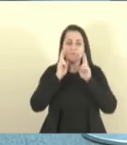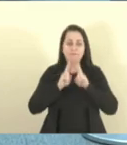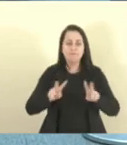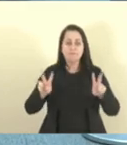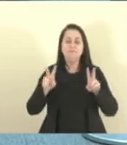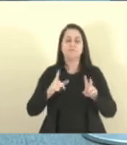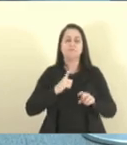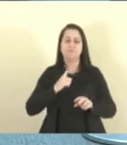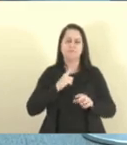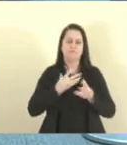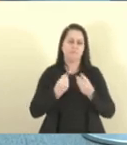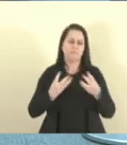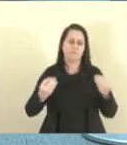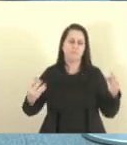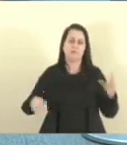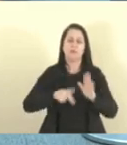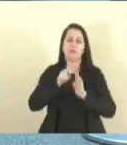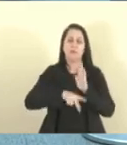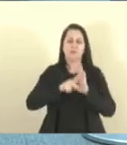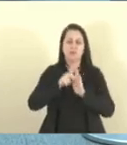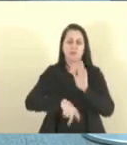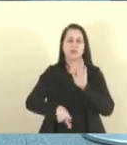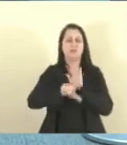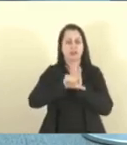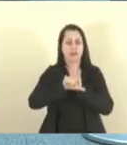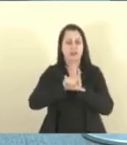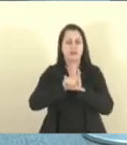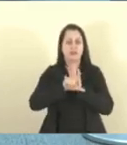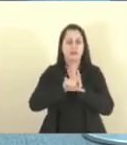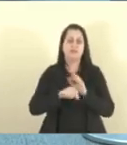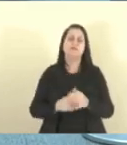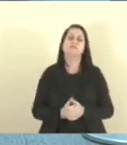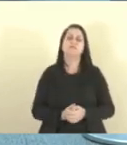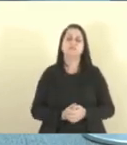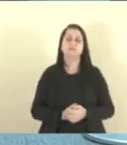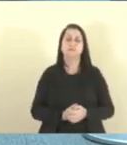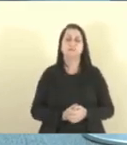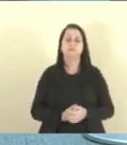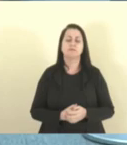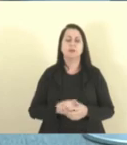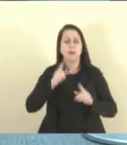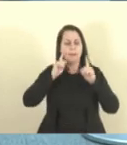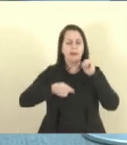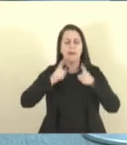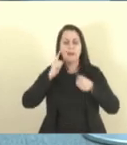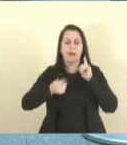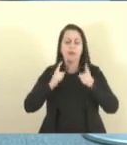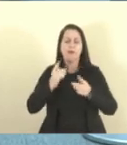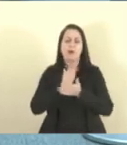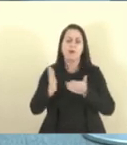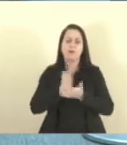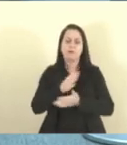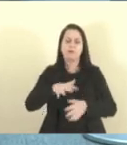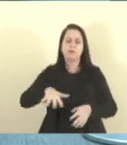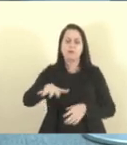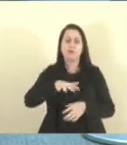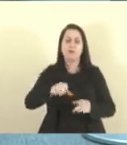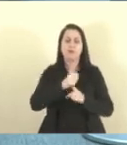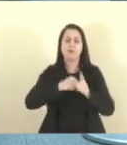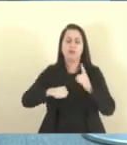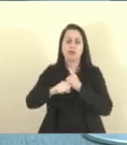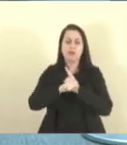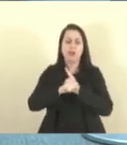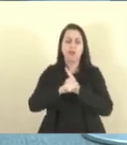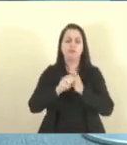diversos projetos de lei nessa casa, segmentando alguns setores da sociedade para receber